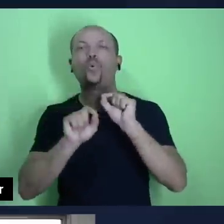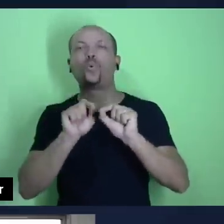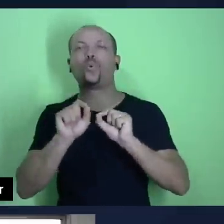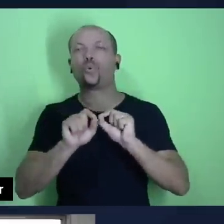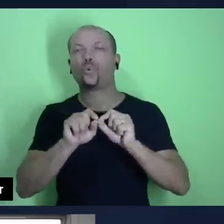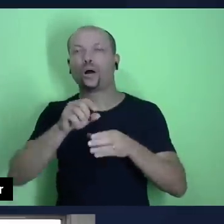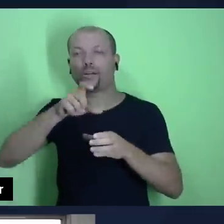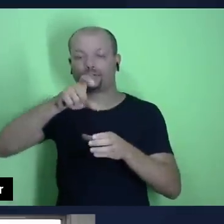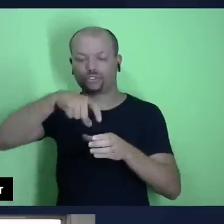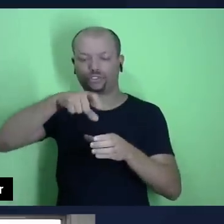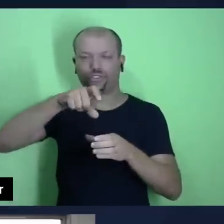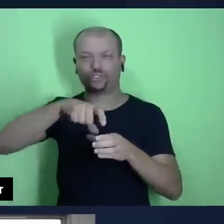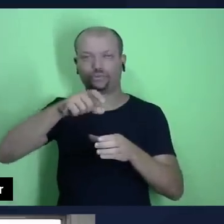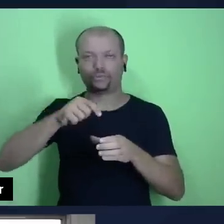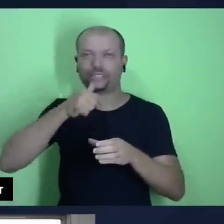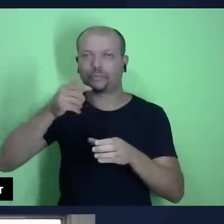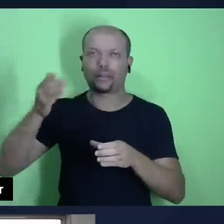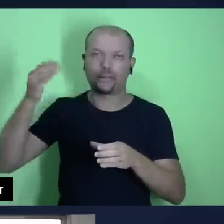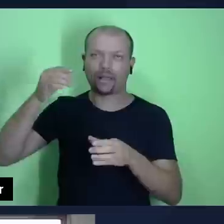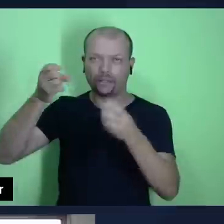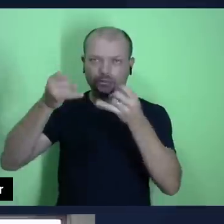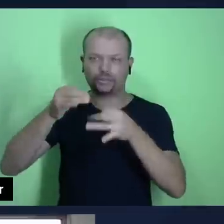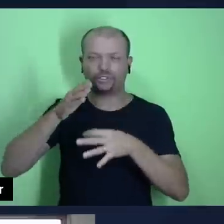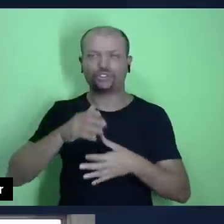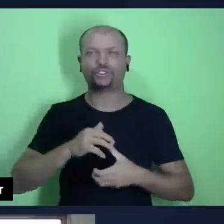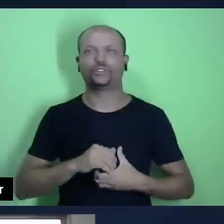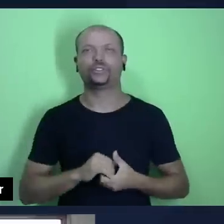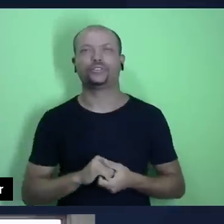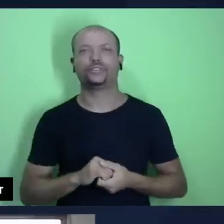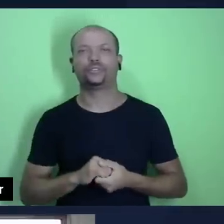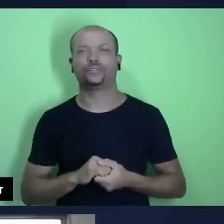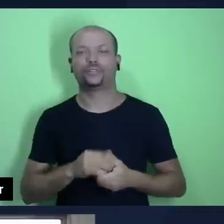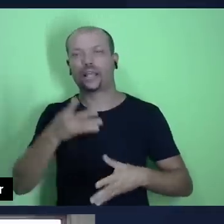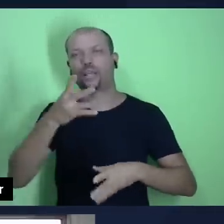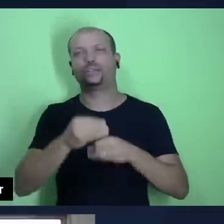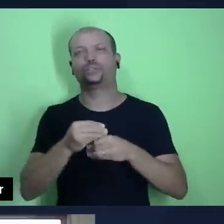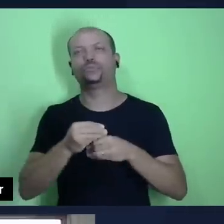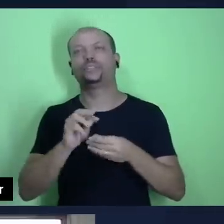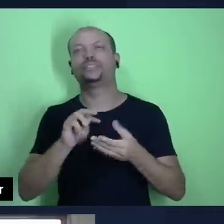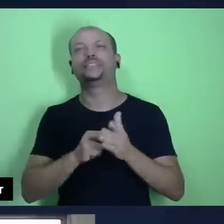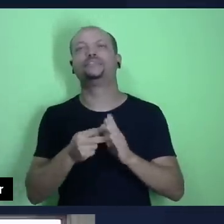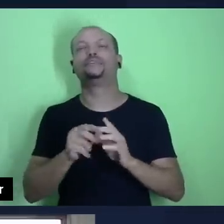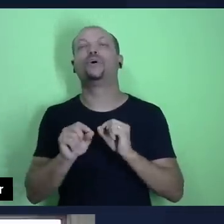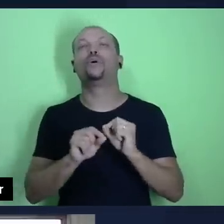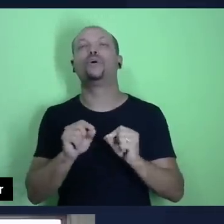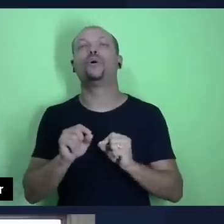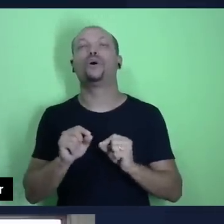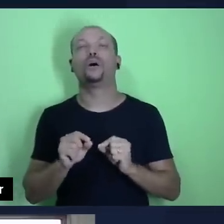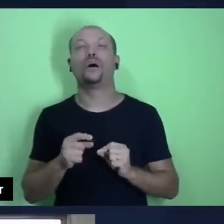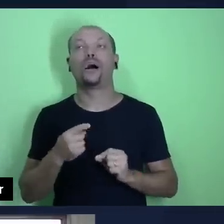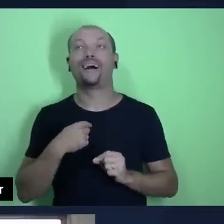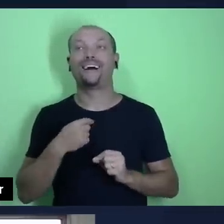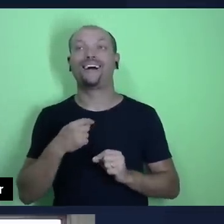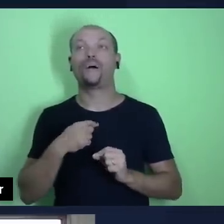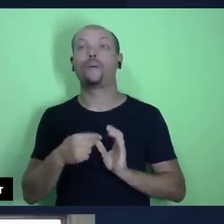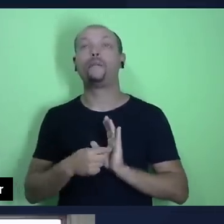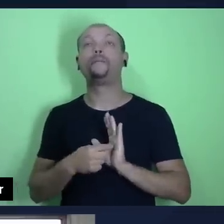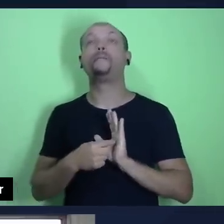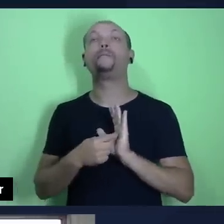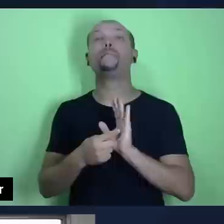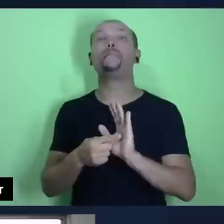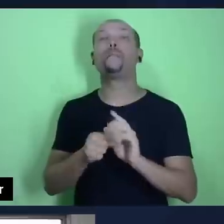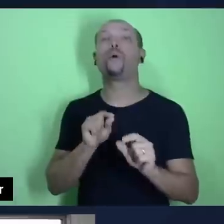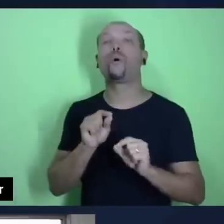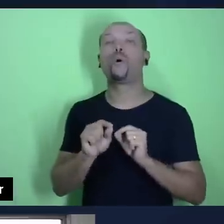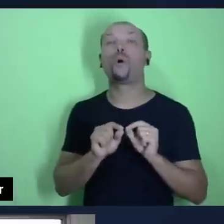dízimo, como falamos semana passada, em resumo, ele serve para que eu demonstre, não é